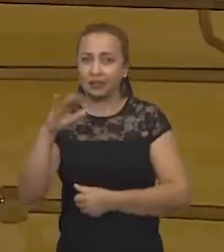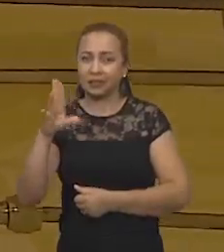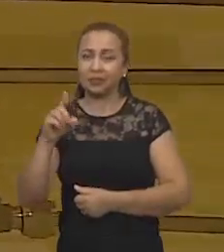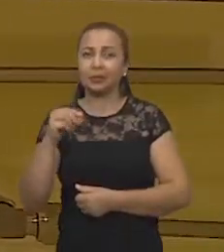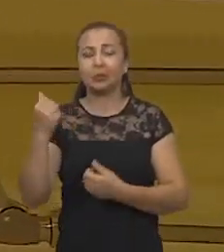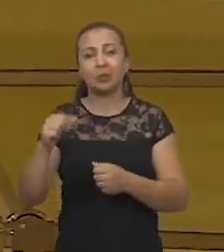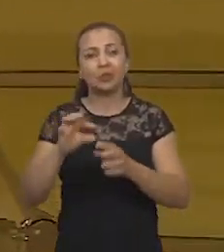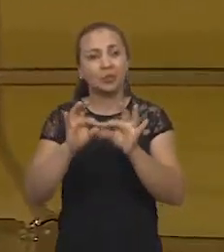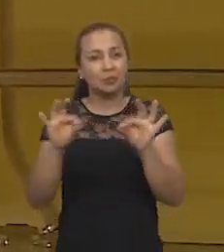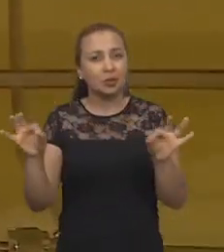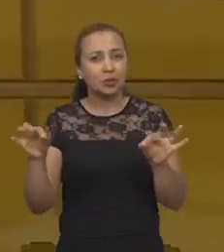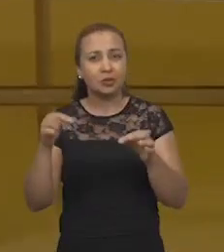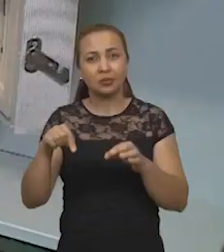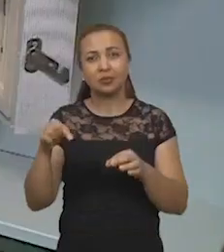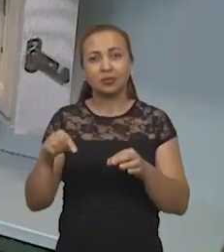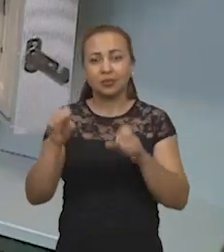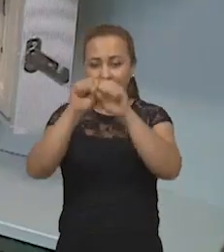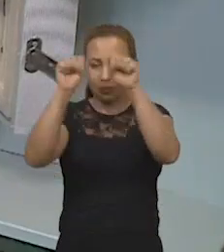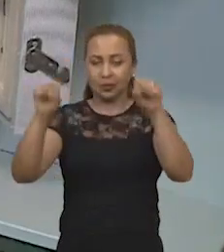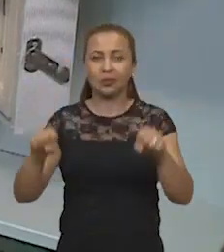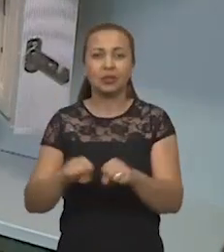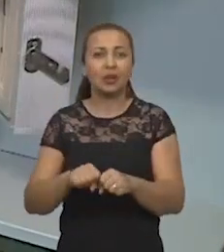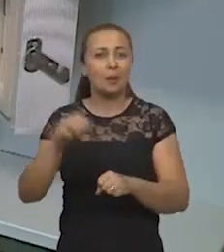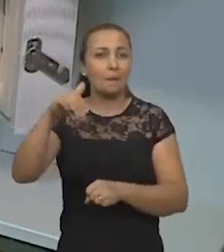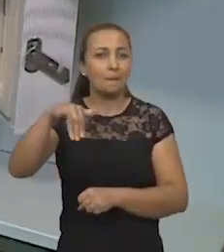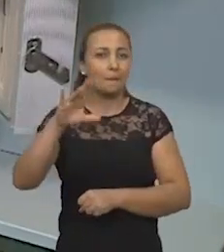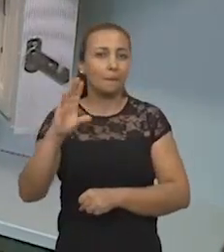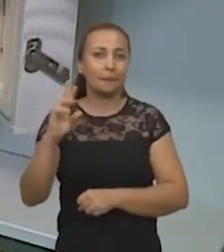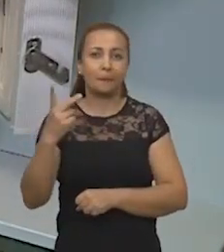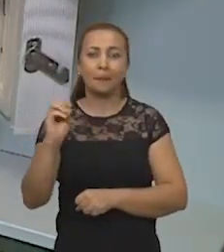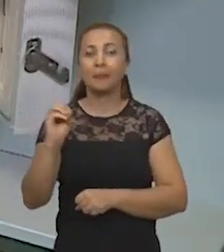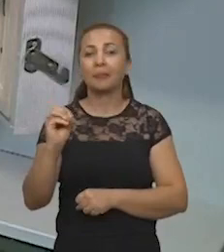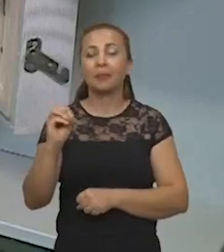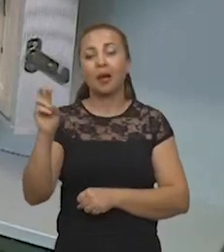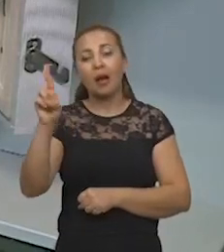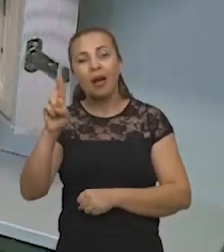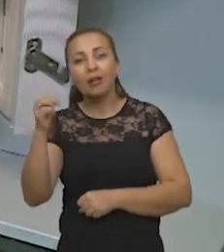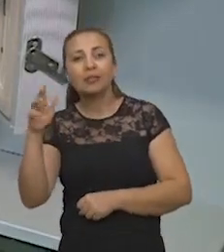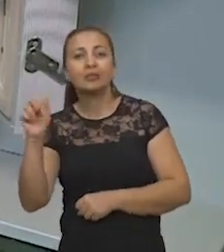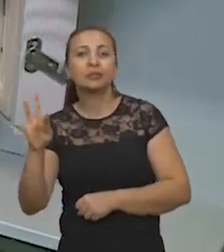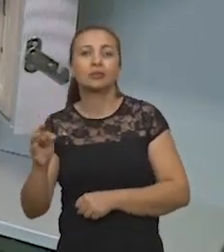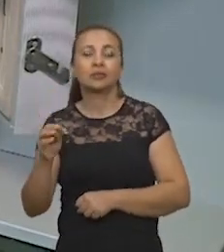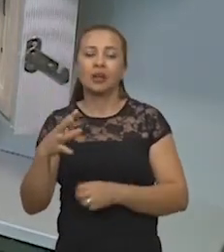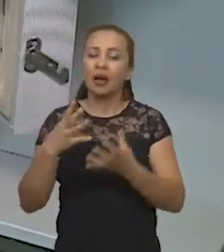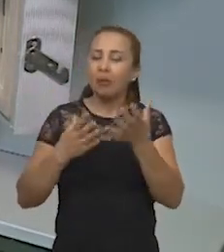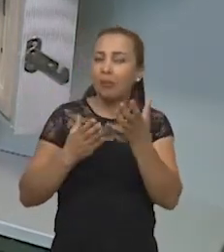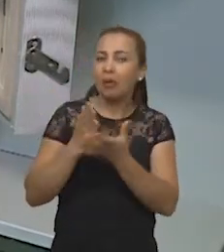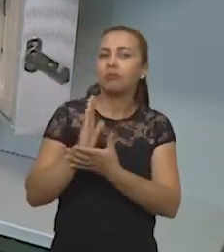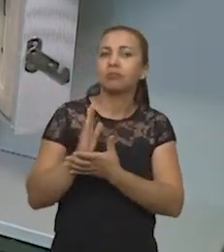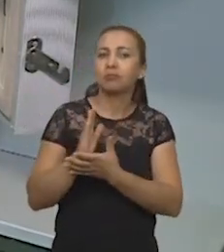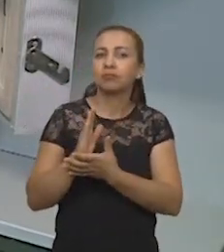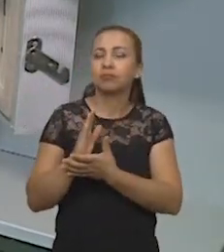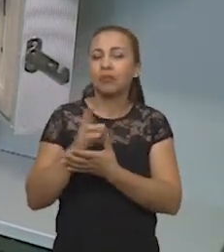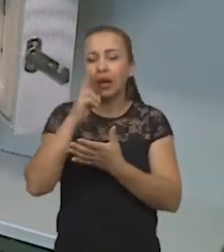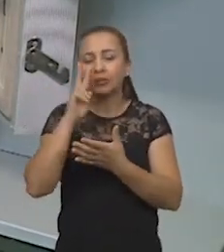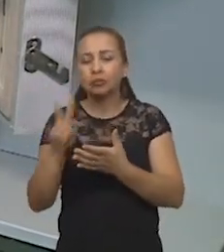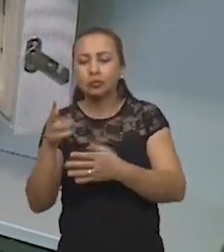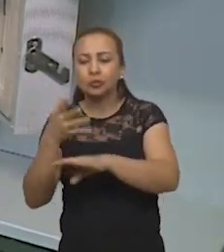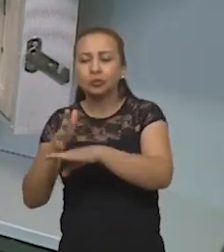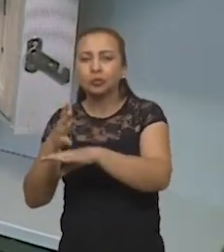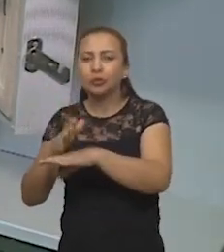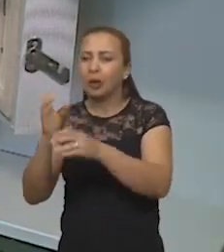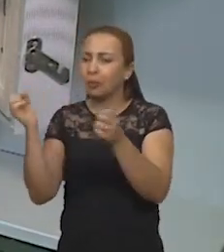tudo isso pode ser medido aqui nesse sistema de micro-reator. Feito isso, aprovado, digamos,